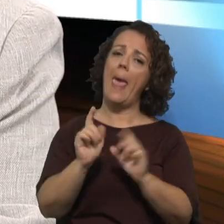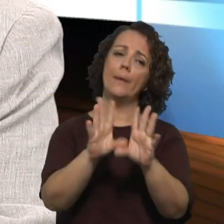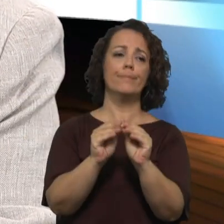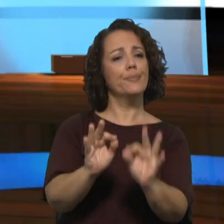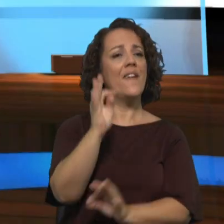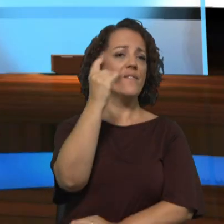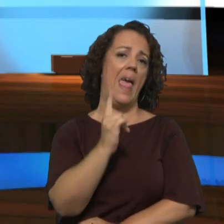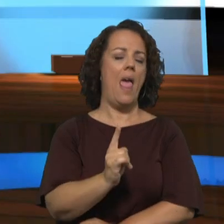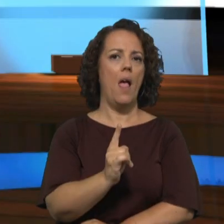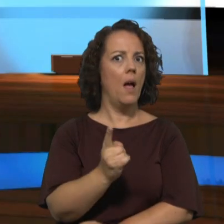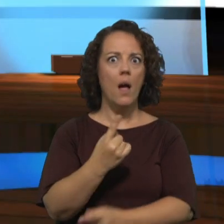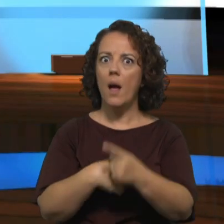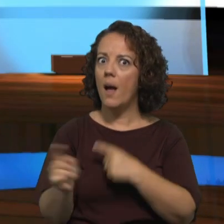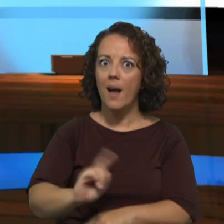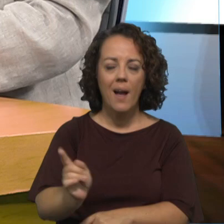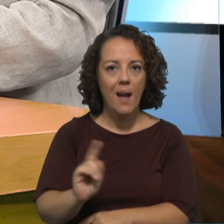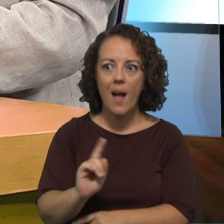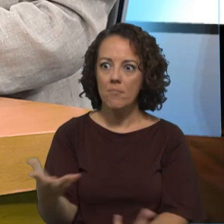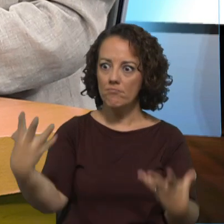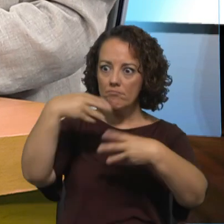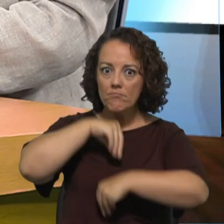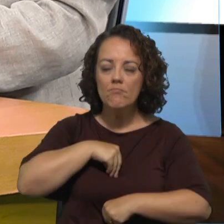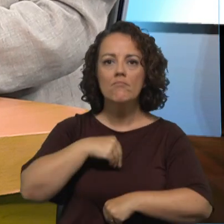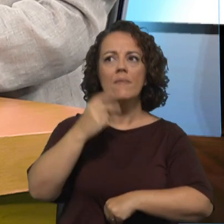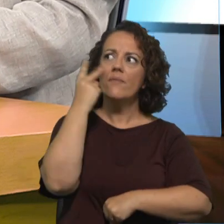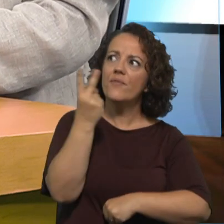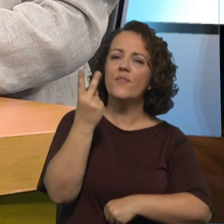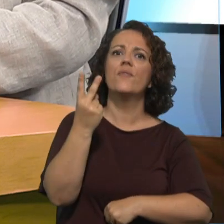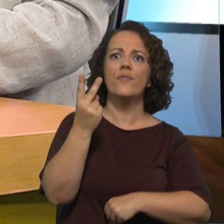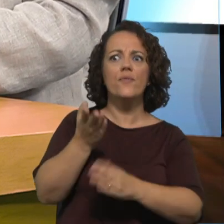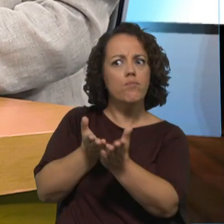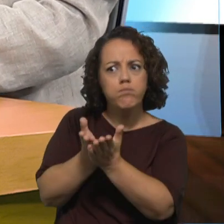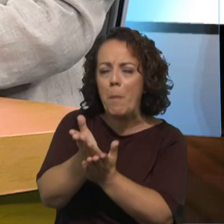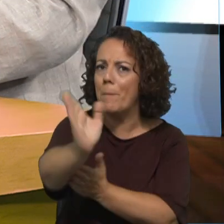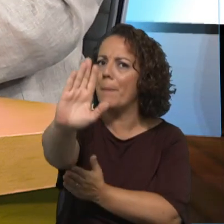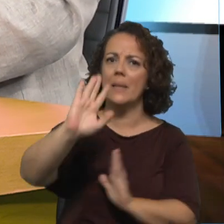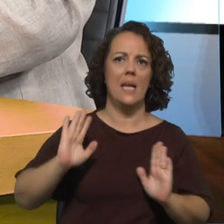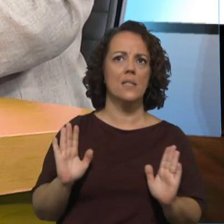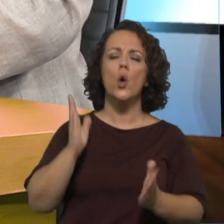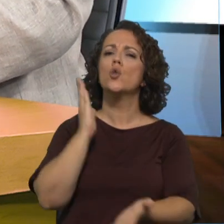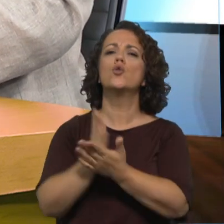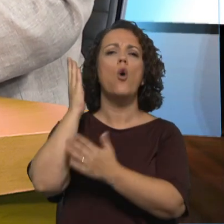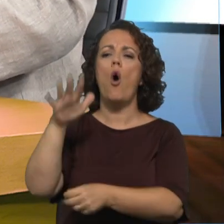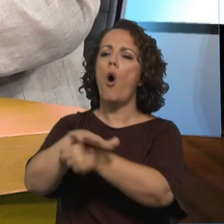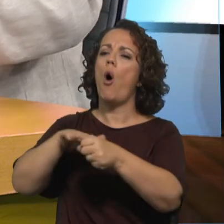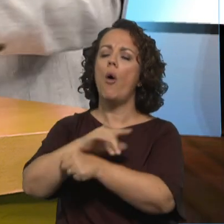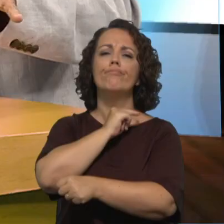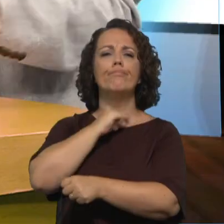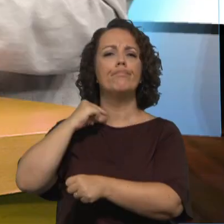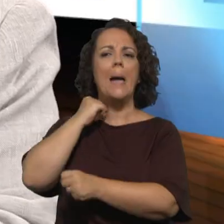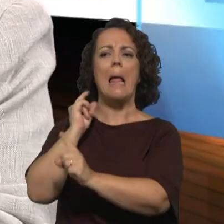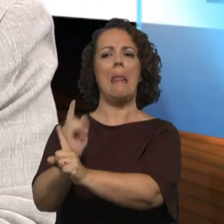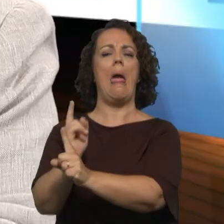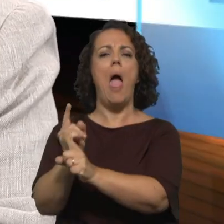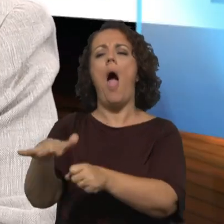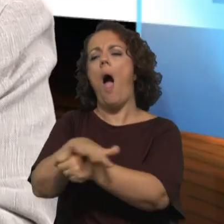igreja em que o catolicismo é vivido em permanência e isso exige muito dos leigos e leigas não exige só muito dos ministros ordenados independentemente dos